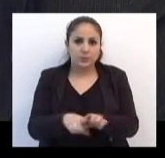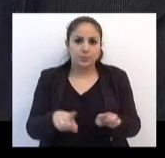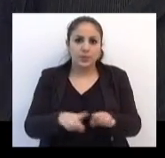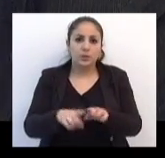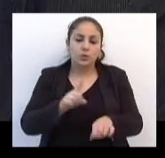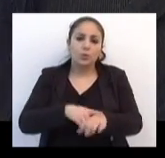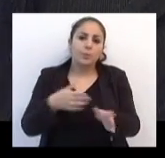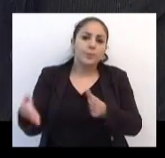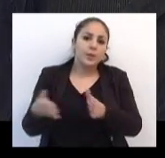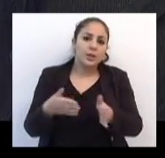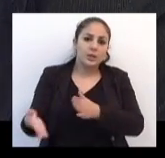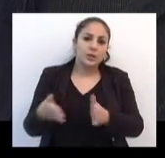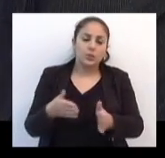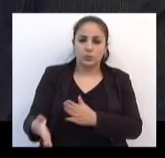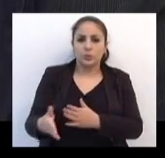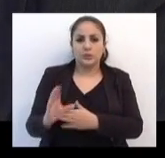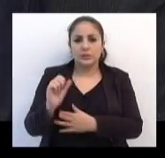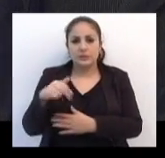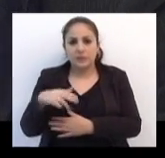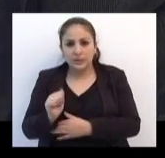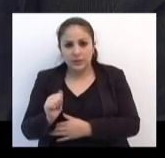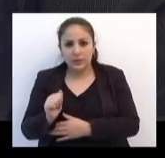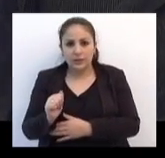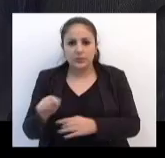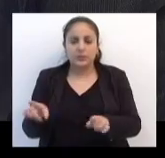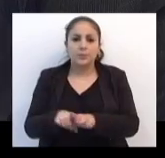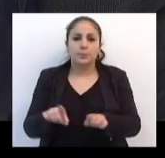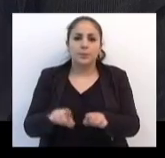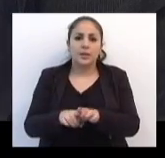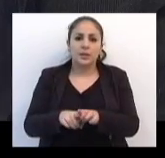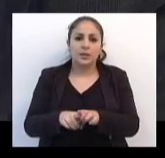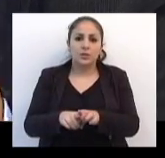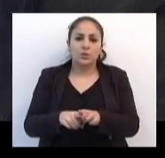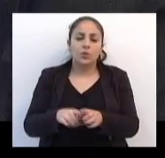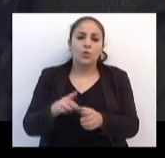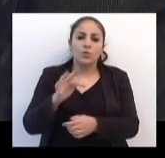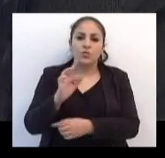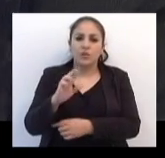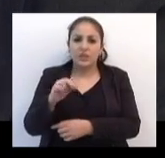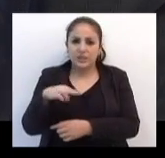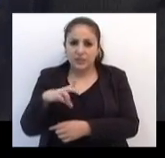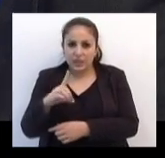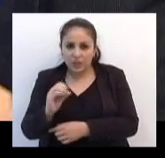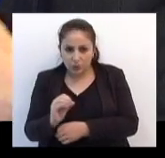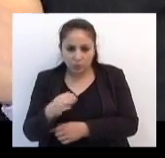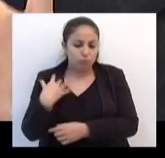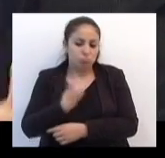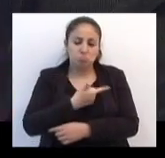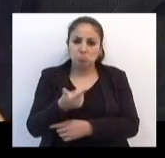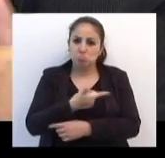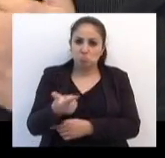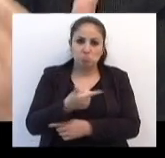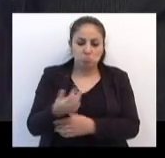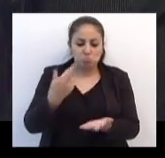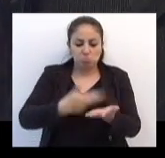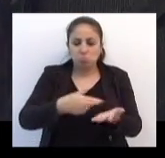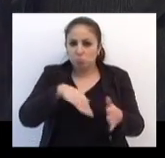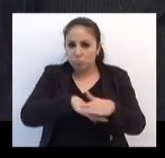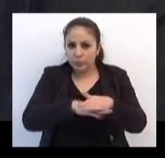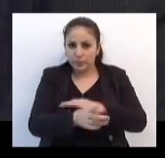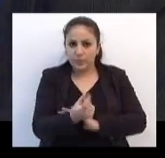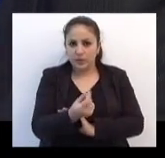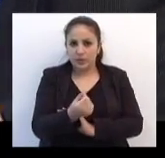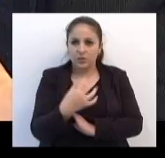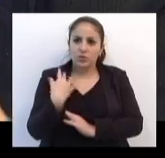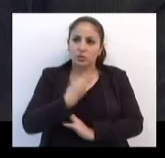época FHC. Na época do Fernando Henrique Cardoso, nós não tínhamos essas reservas.